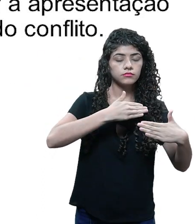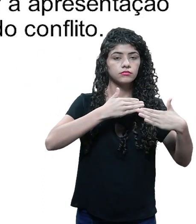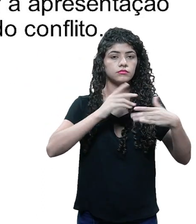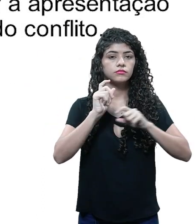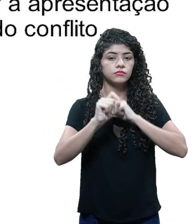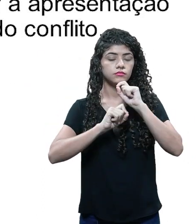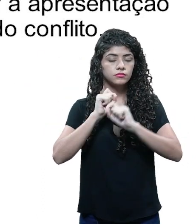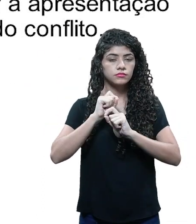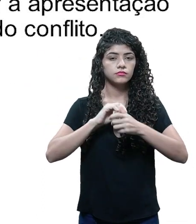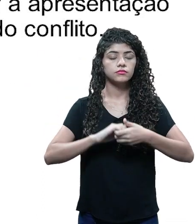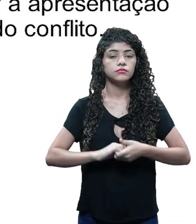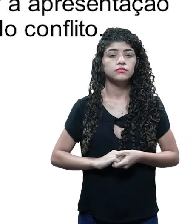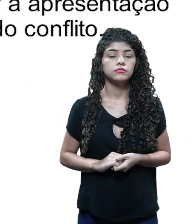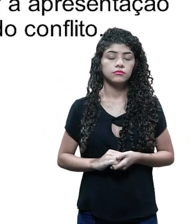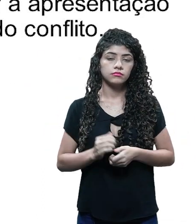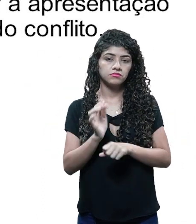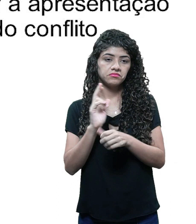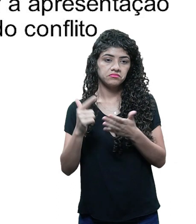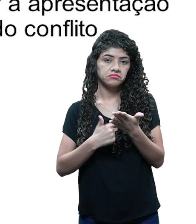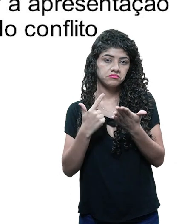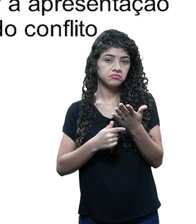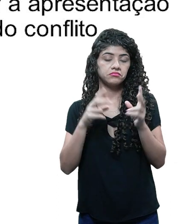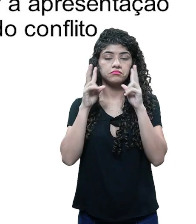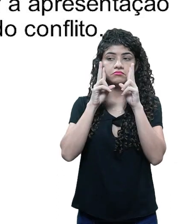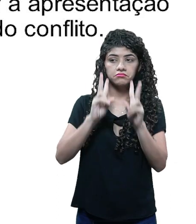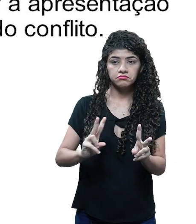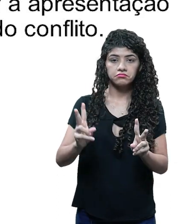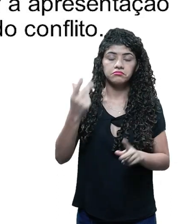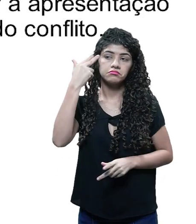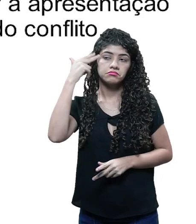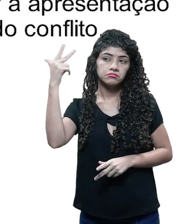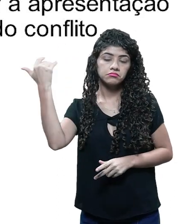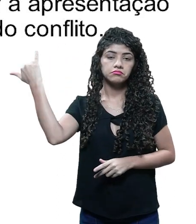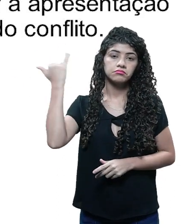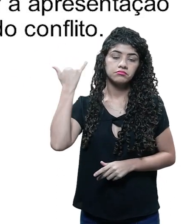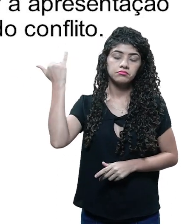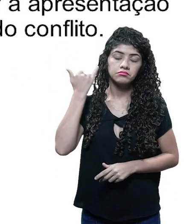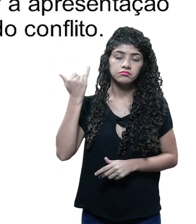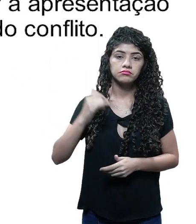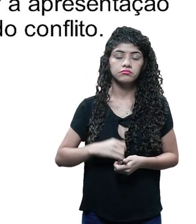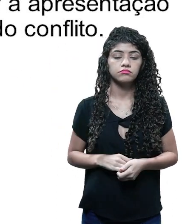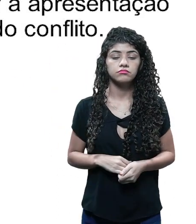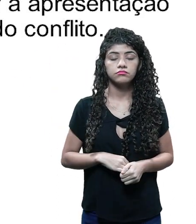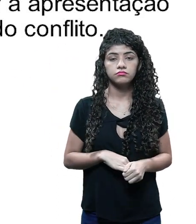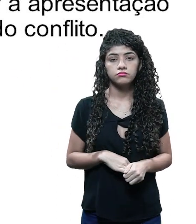então, uma storyline de um livro que você leu, uma história que você escutou,